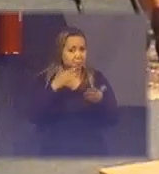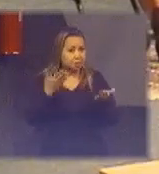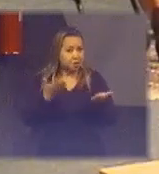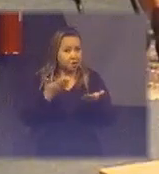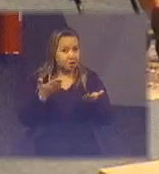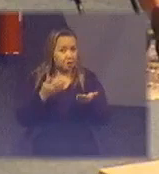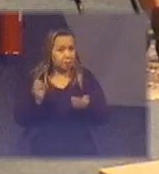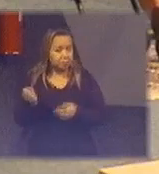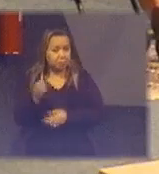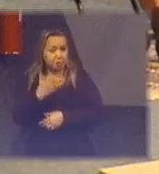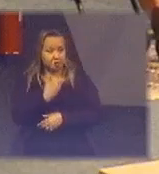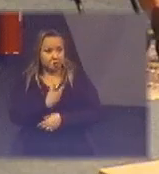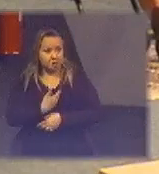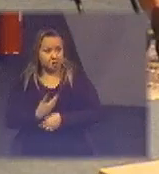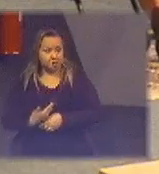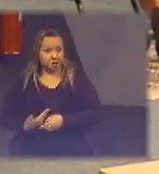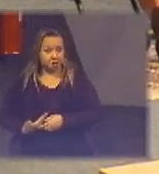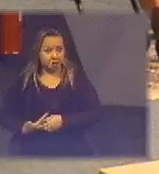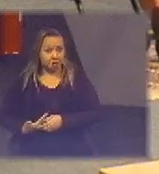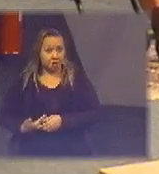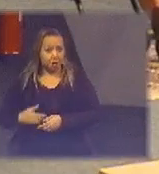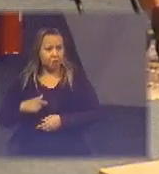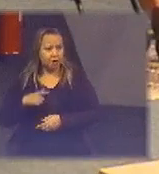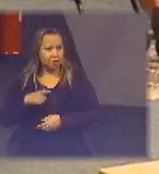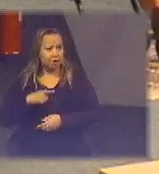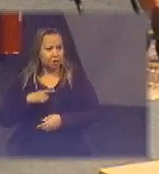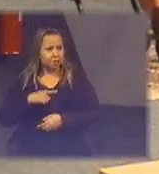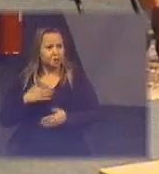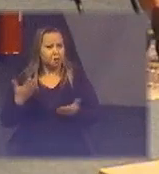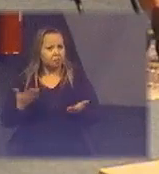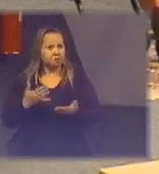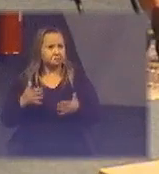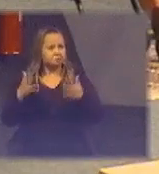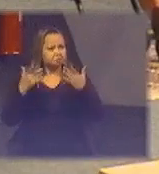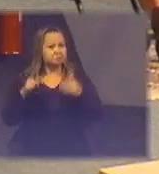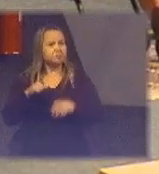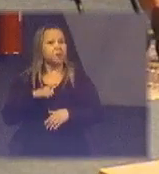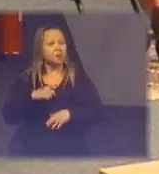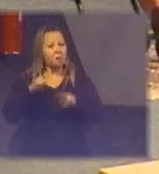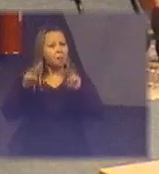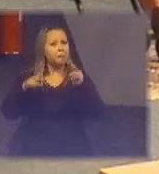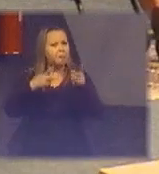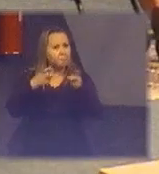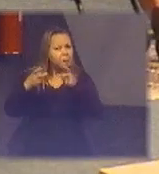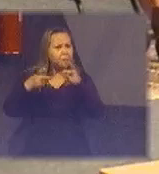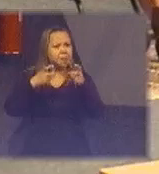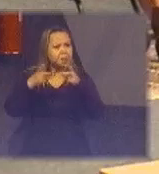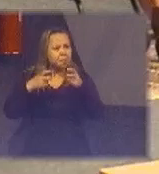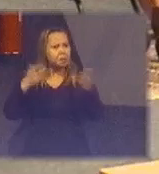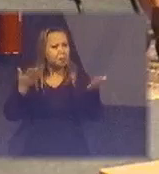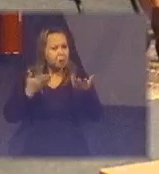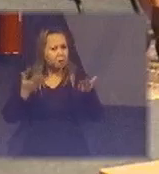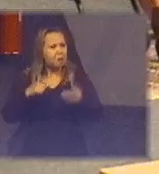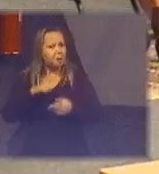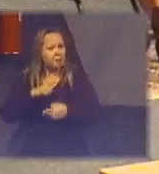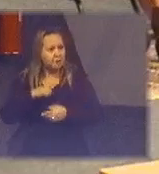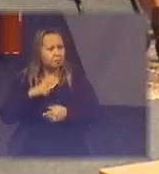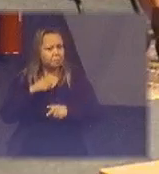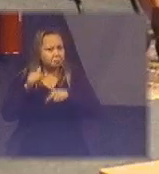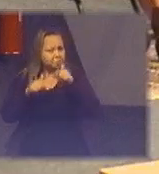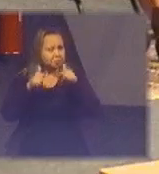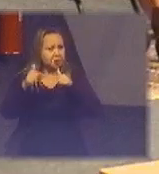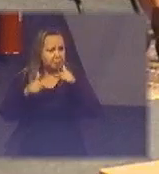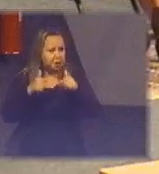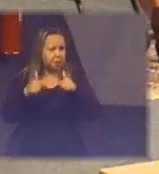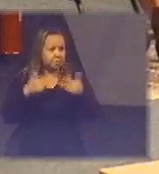uma uma proatividade bastante grande eles se assustam quando eles falam que em 8 anos